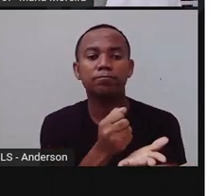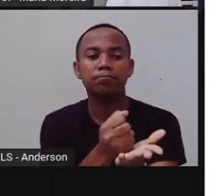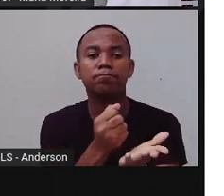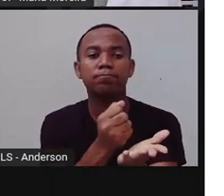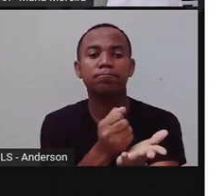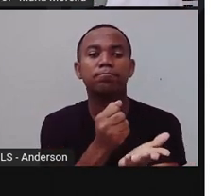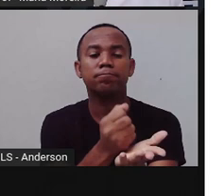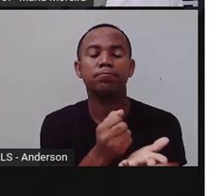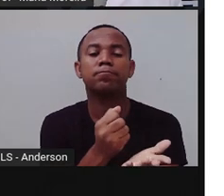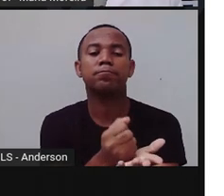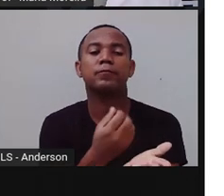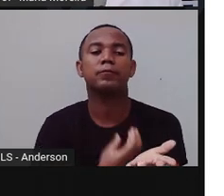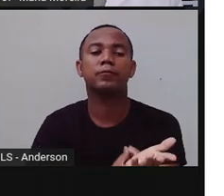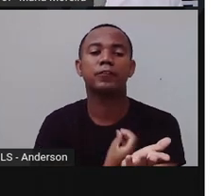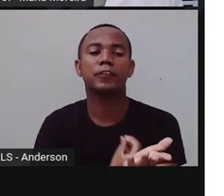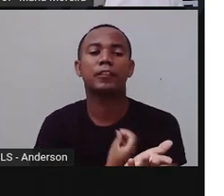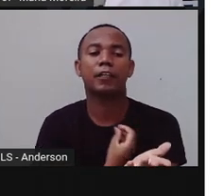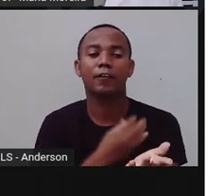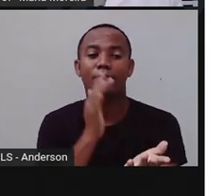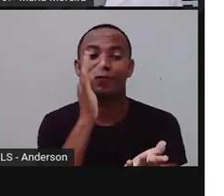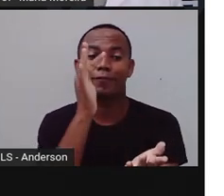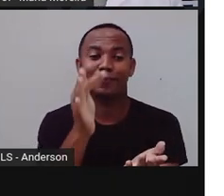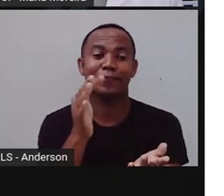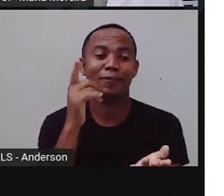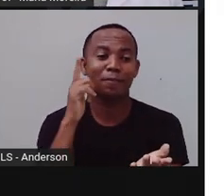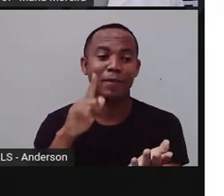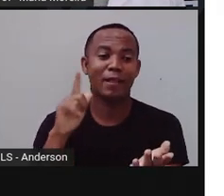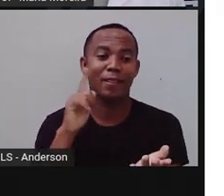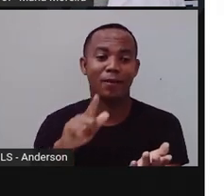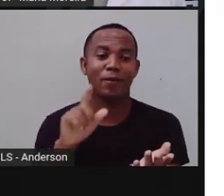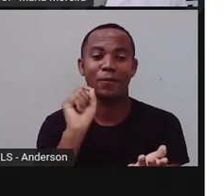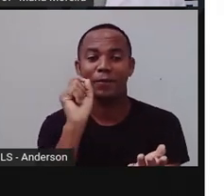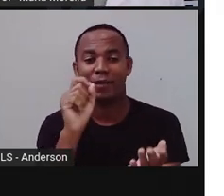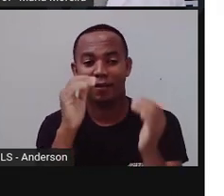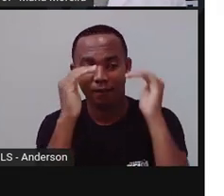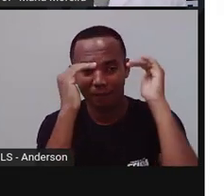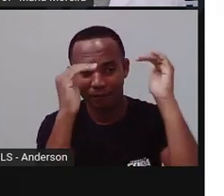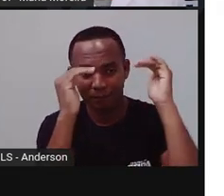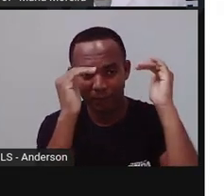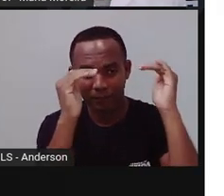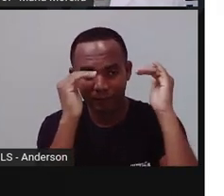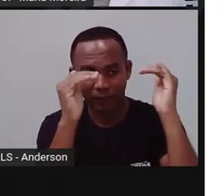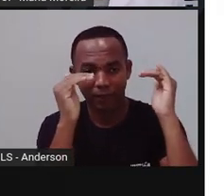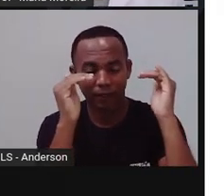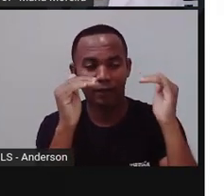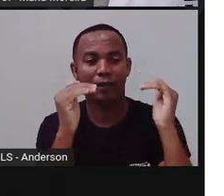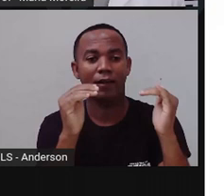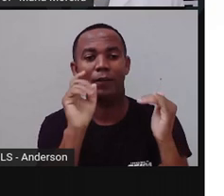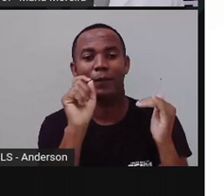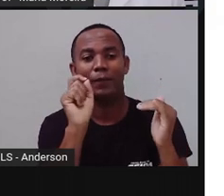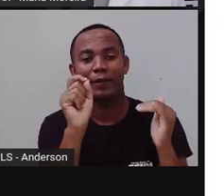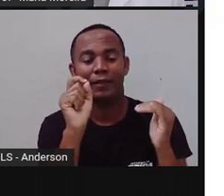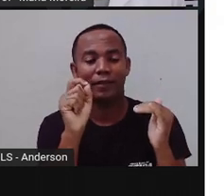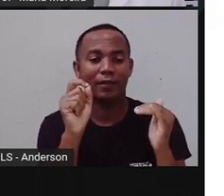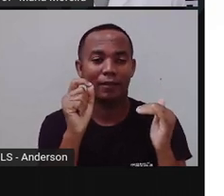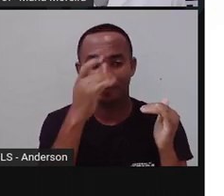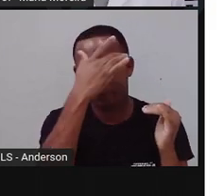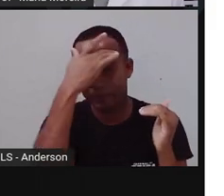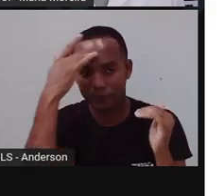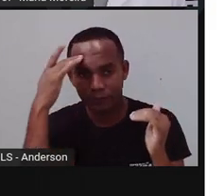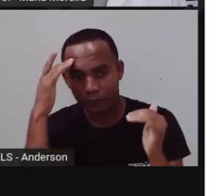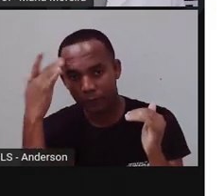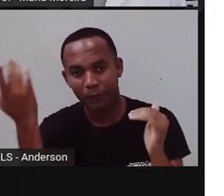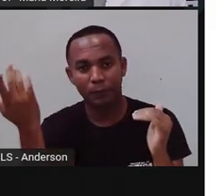nos tornando o quê? Cidadãos. Nos ensinando a respeitar diferentes pontos de vista, né?